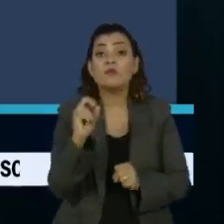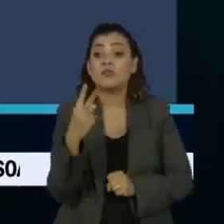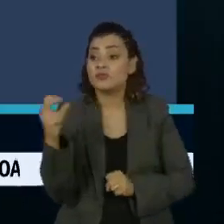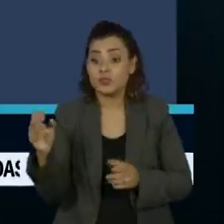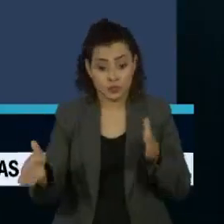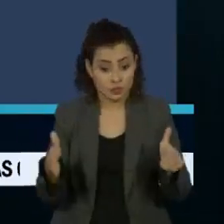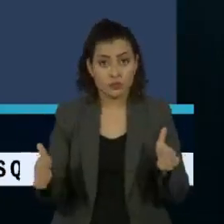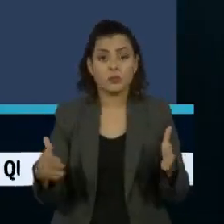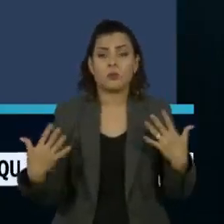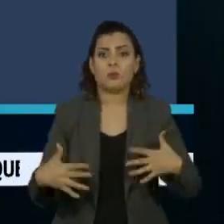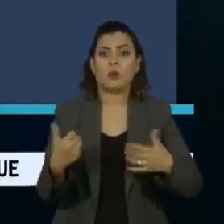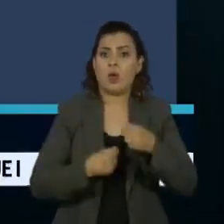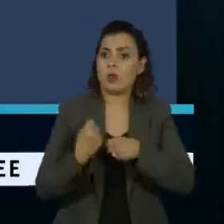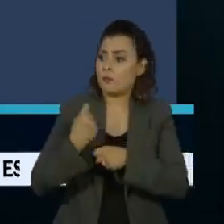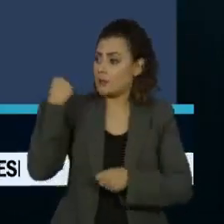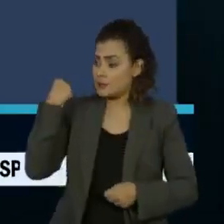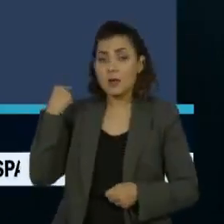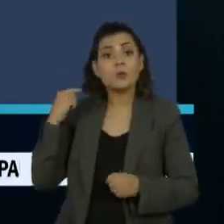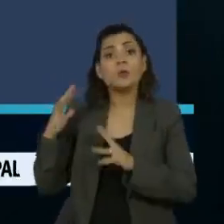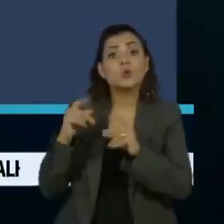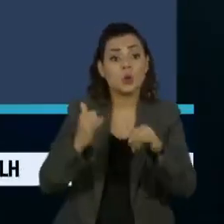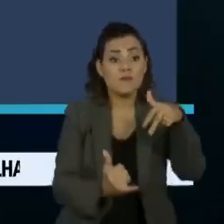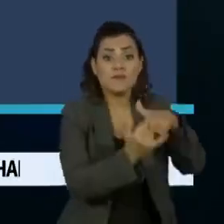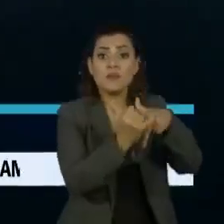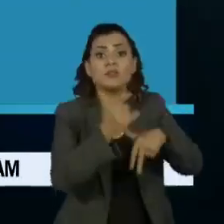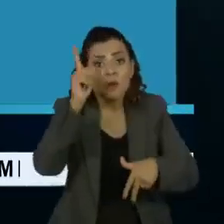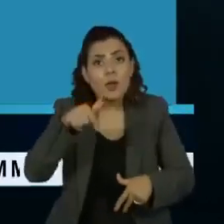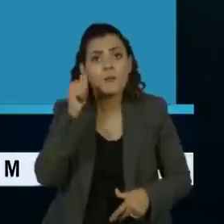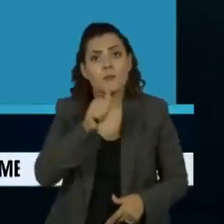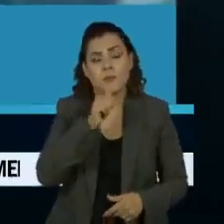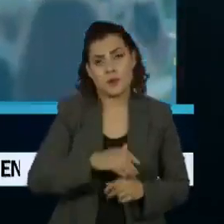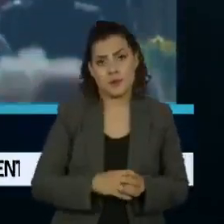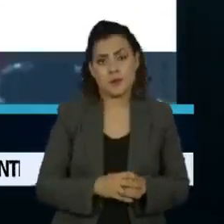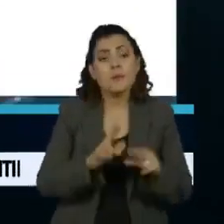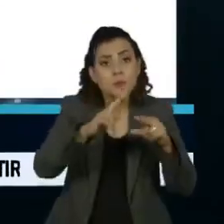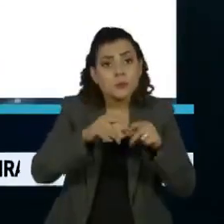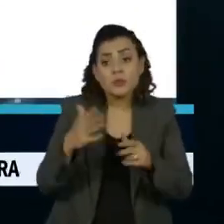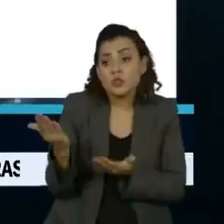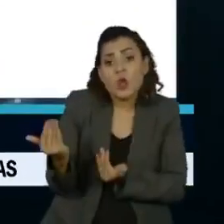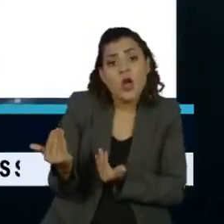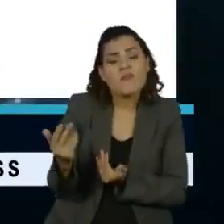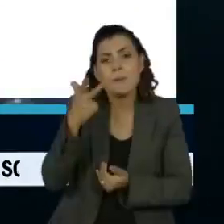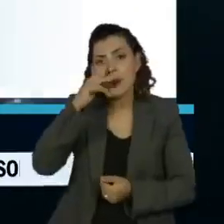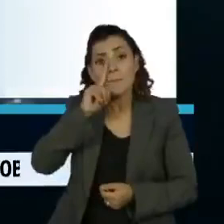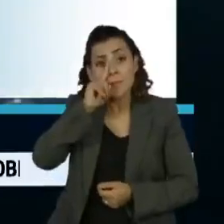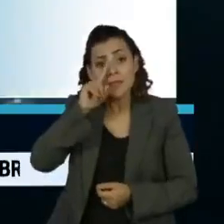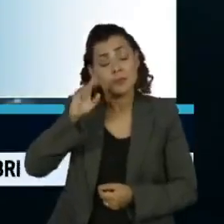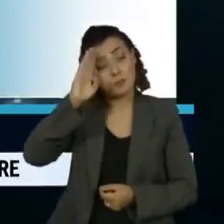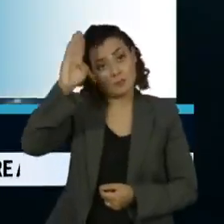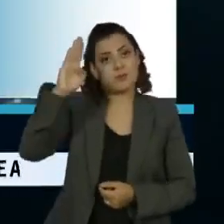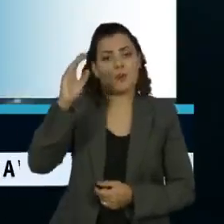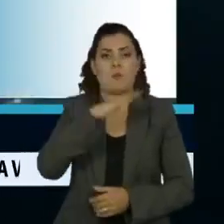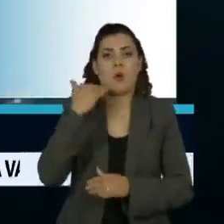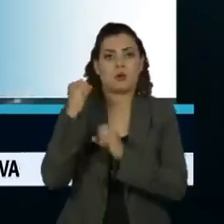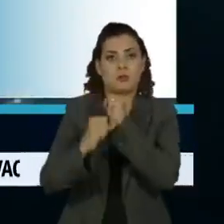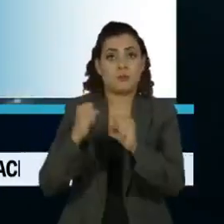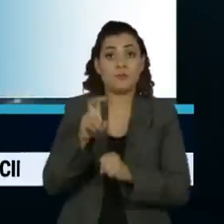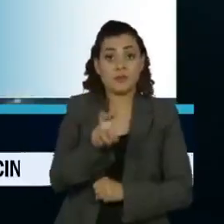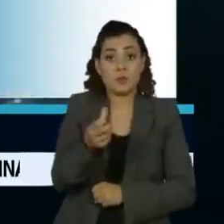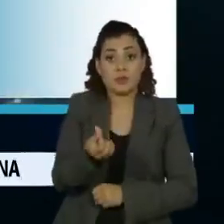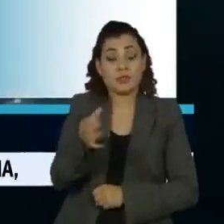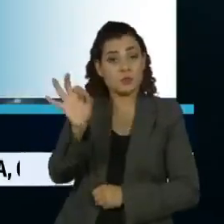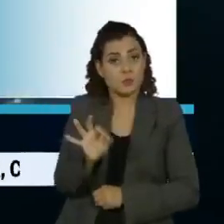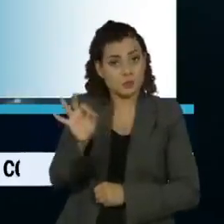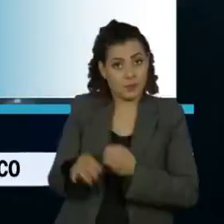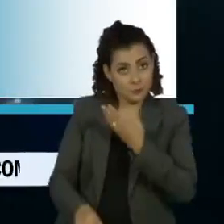2020. Ano passado, todas as vítimas foram mulheres e, quanto mais novas, maior o risco de morte. 56%